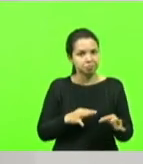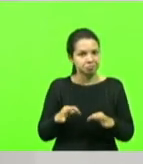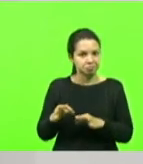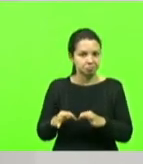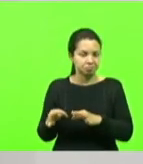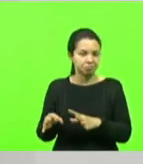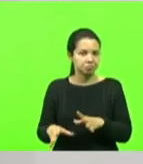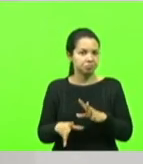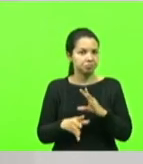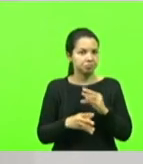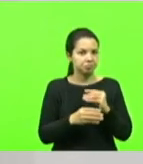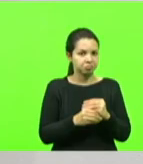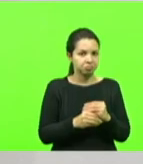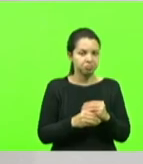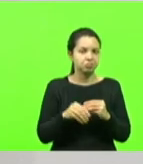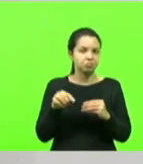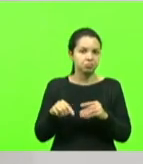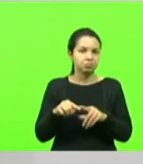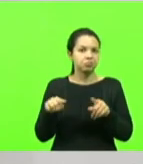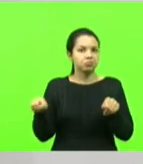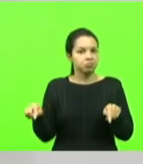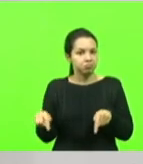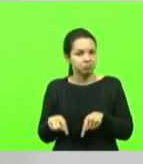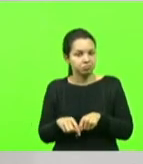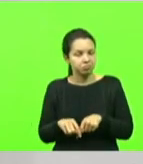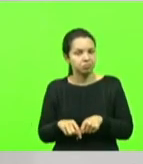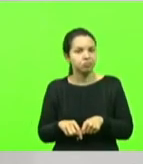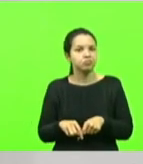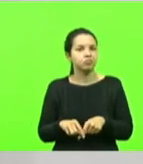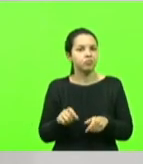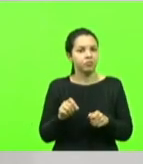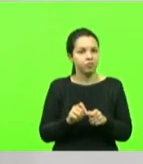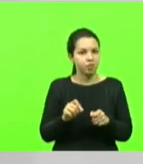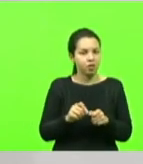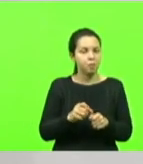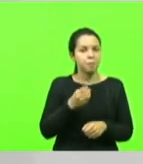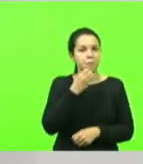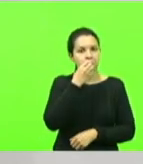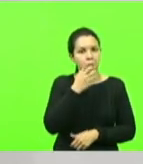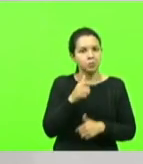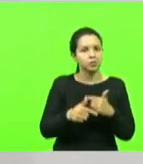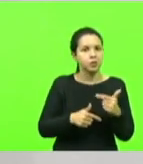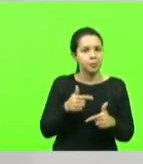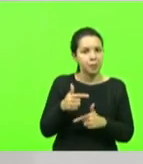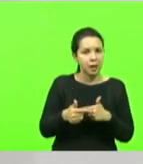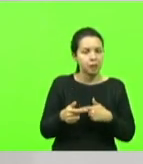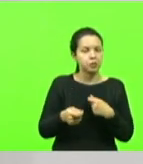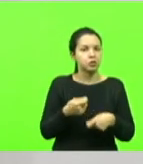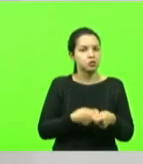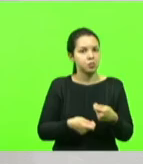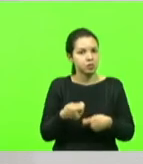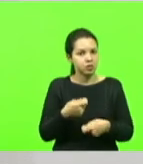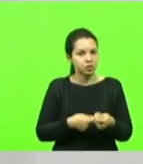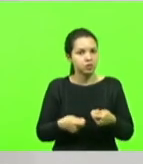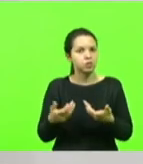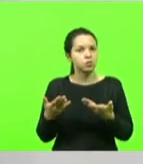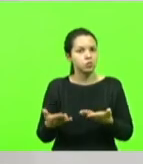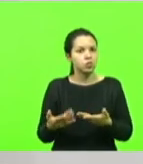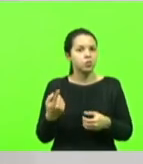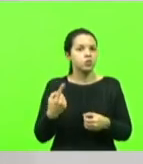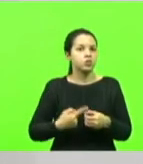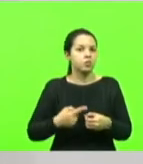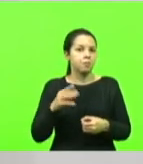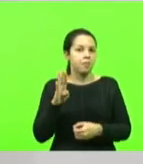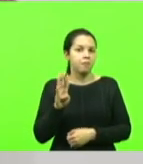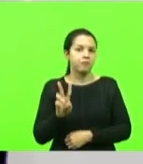gabinete, deputado Berlano, e que faz um bom trabalho, uma grande administração no município de